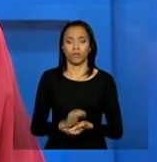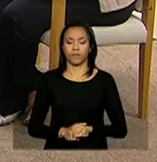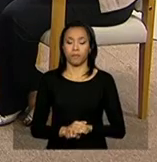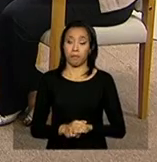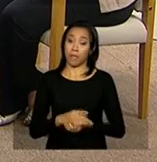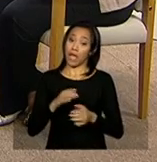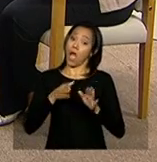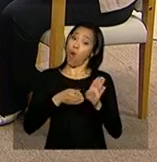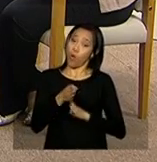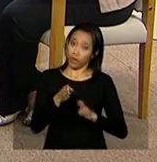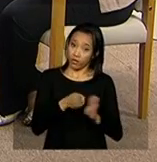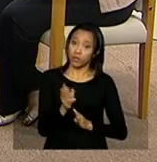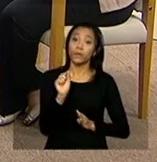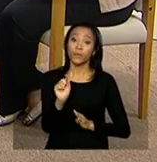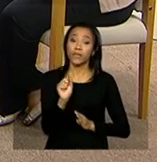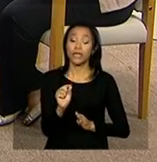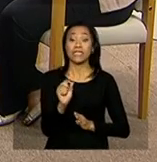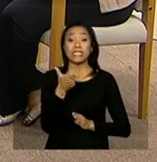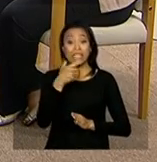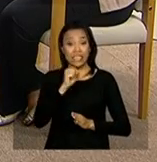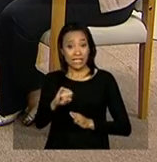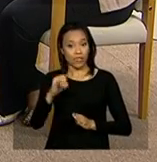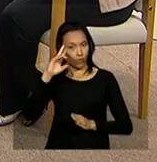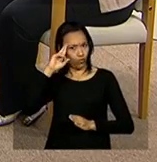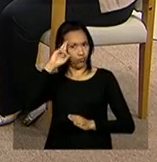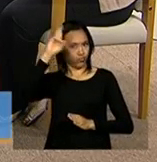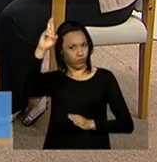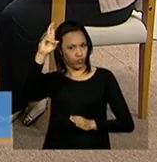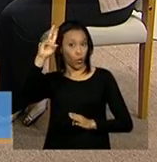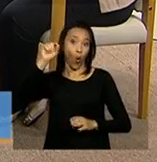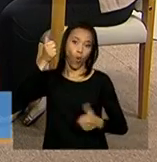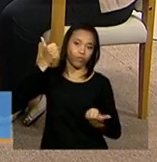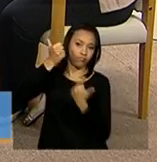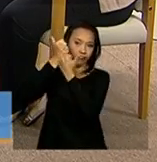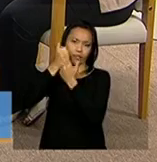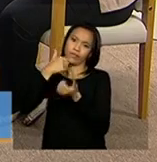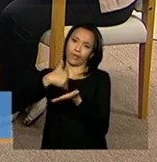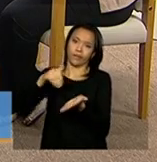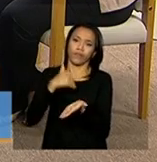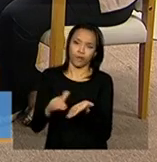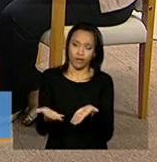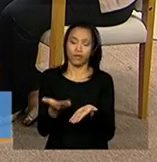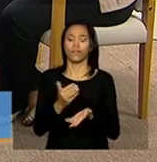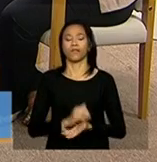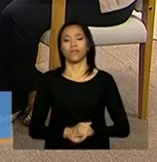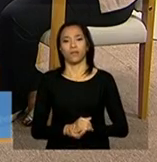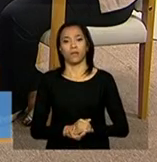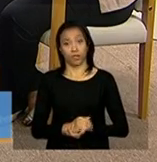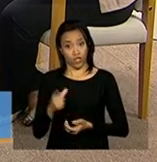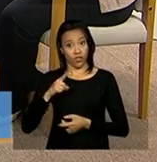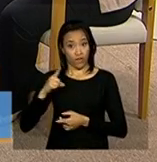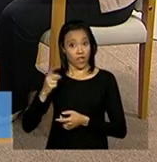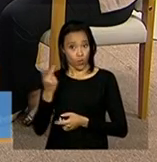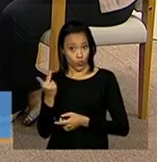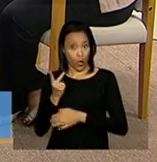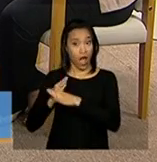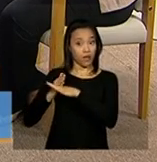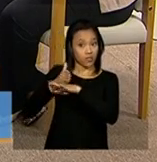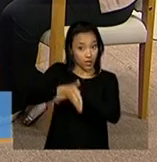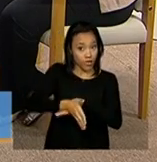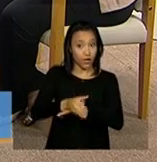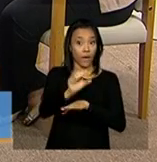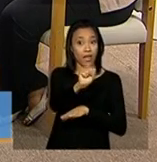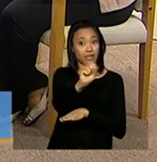recomenda é se o administrador titular e adjunto, o secretário, o presidente do conselho, tiverem acesso ao SA,